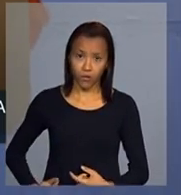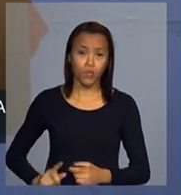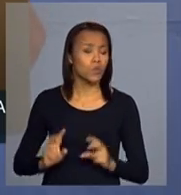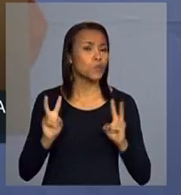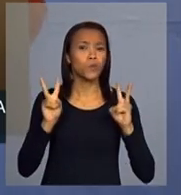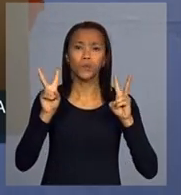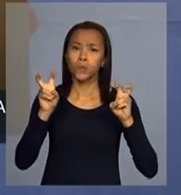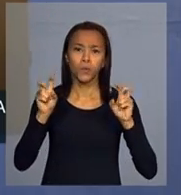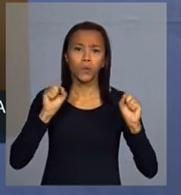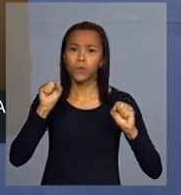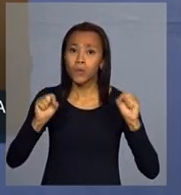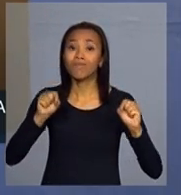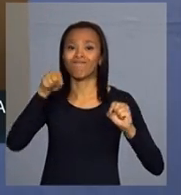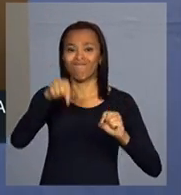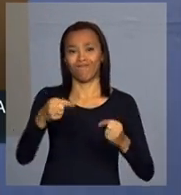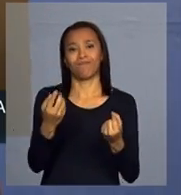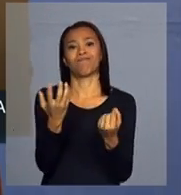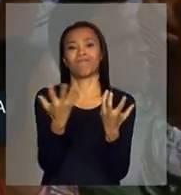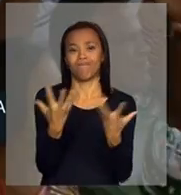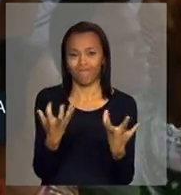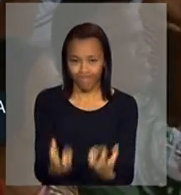a questão da seca.